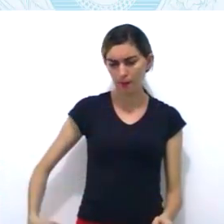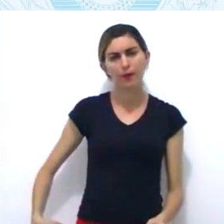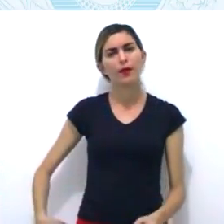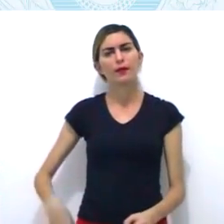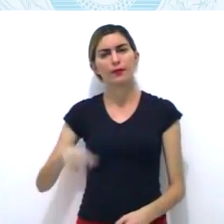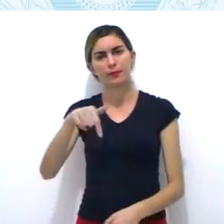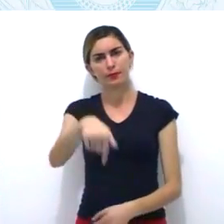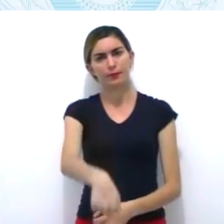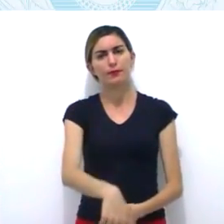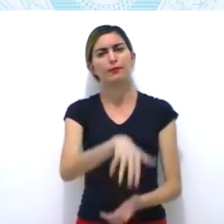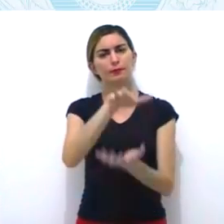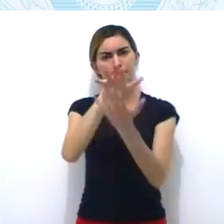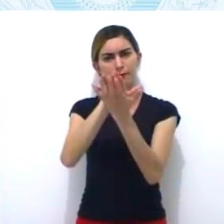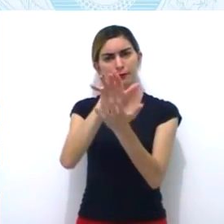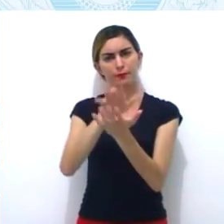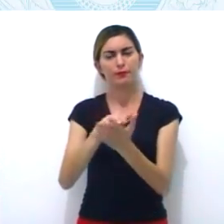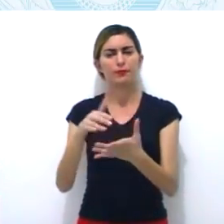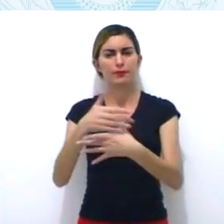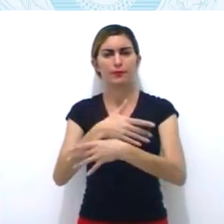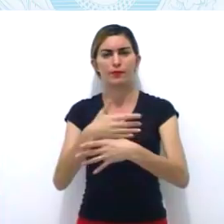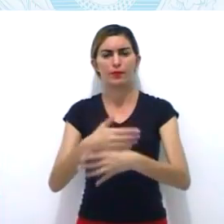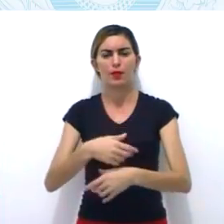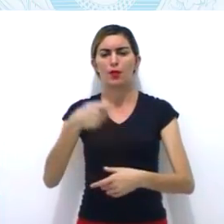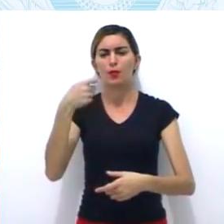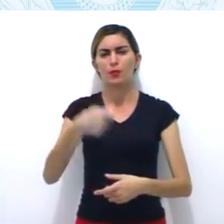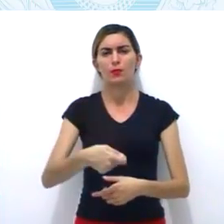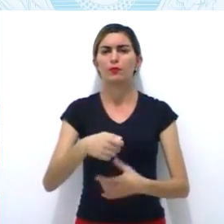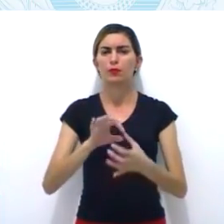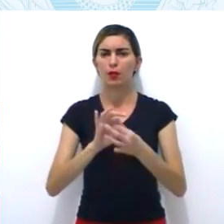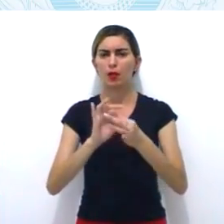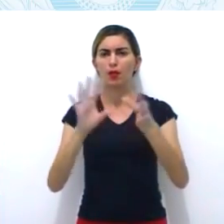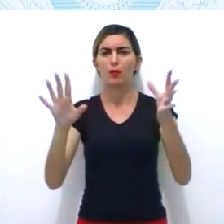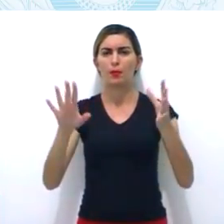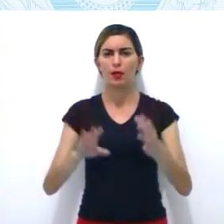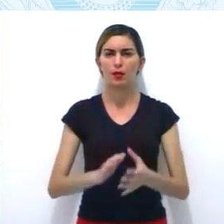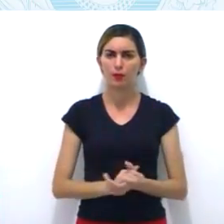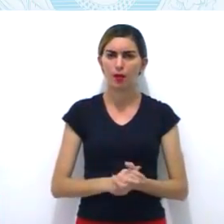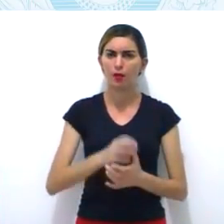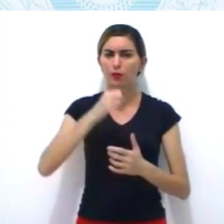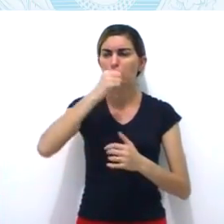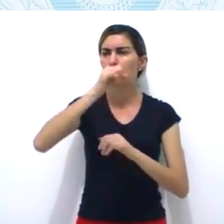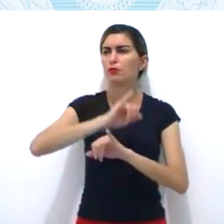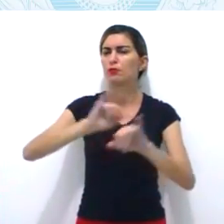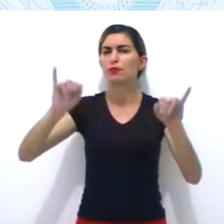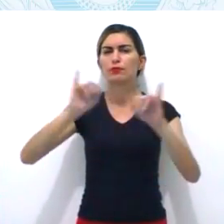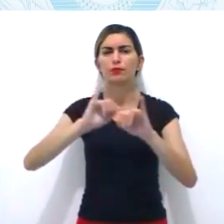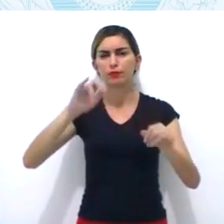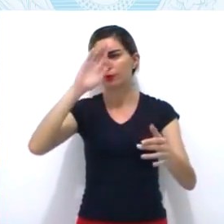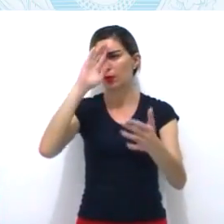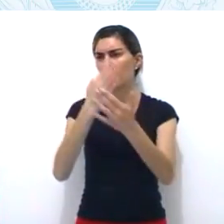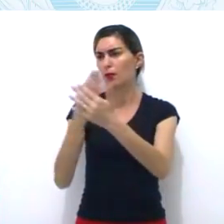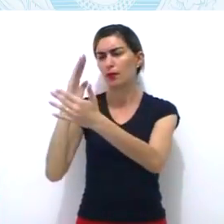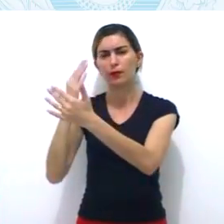Olha, os impostos criados por Dom João foram abolidos. Que maravilha!